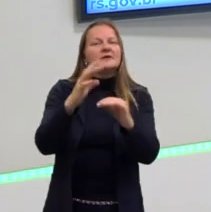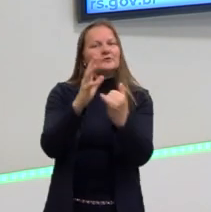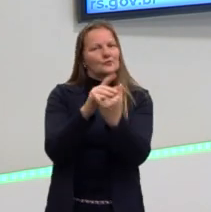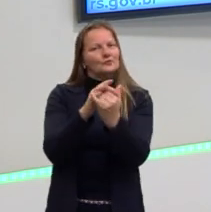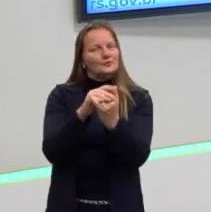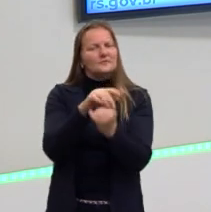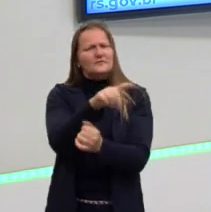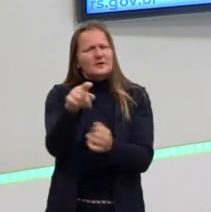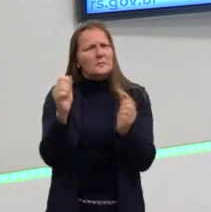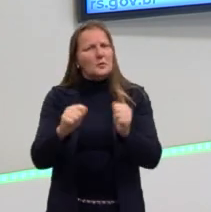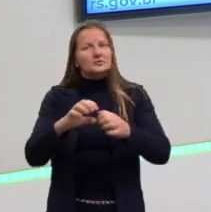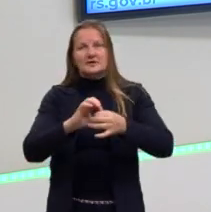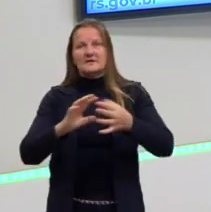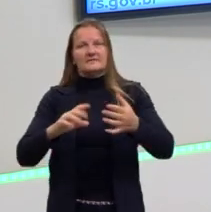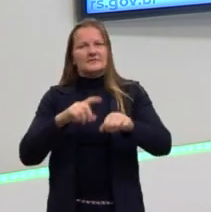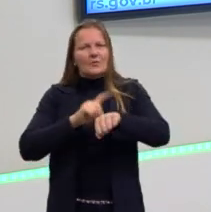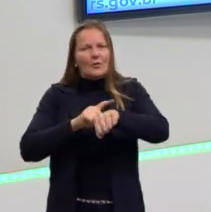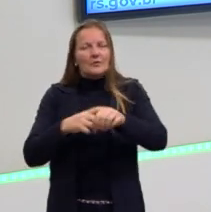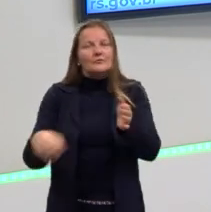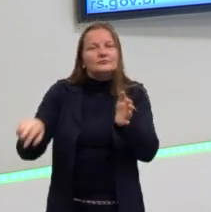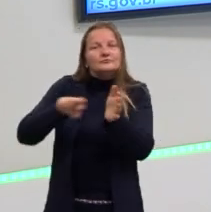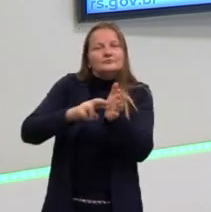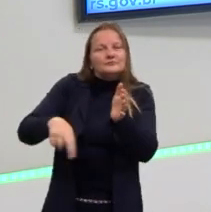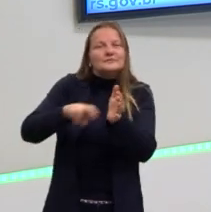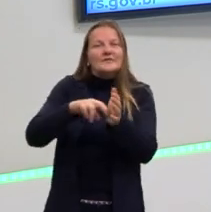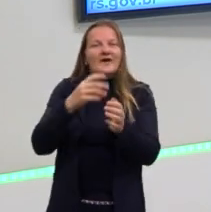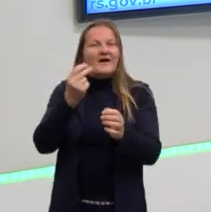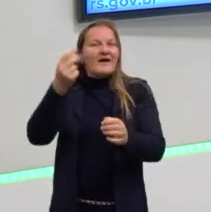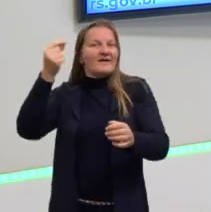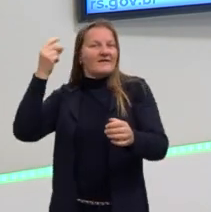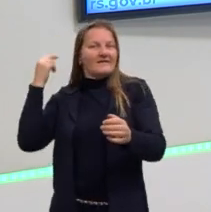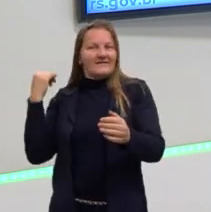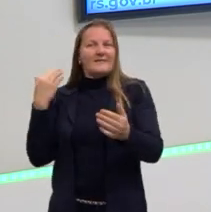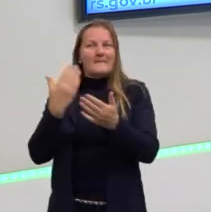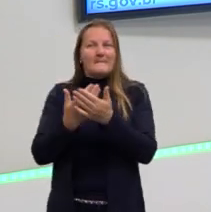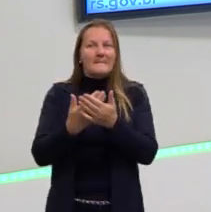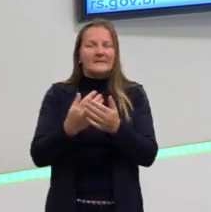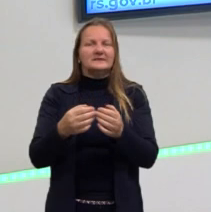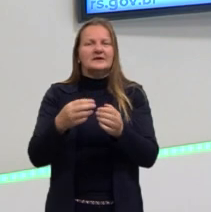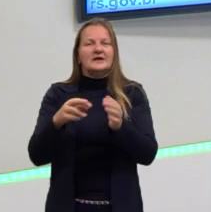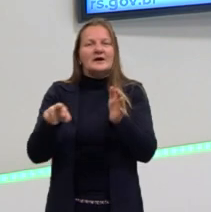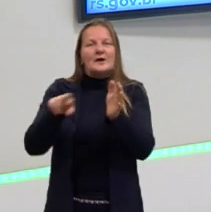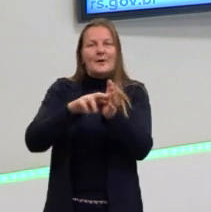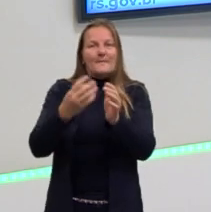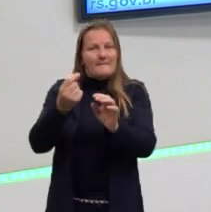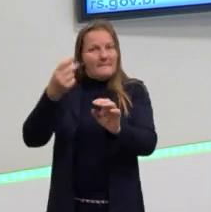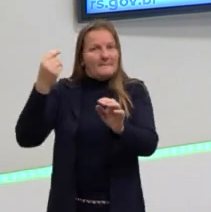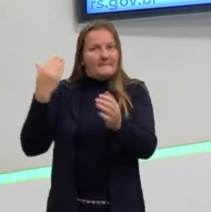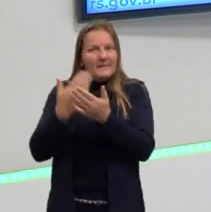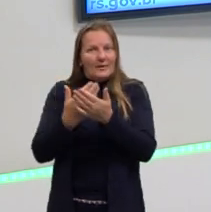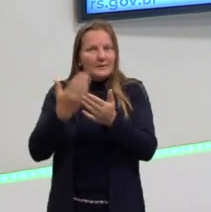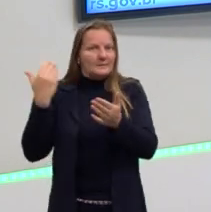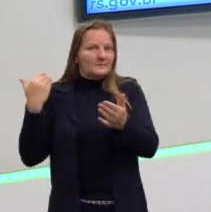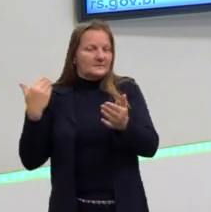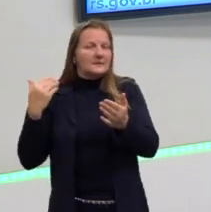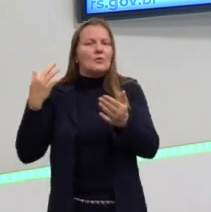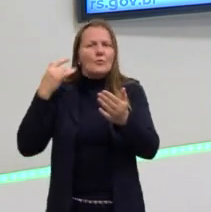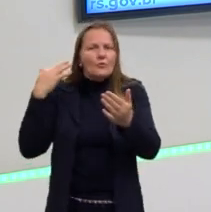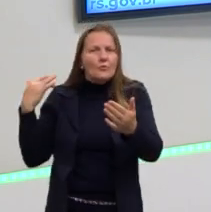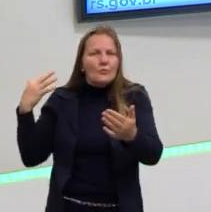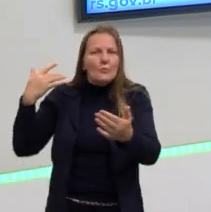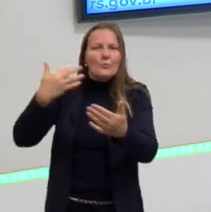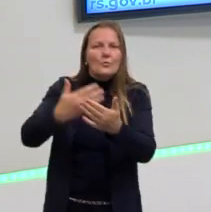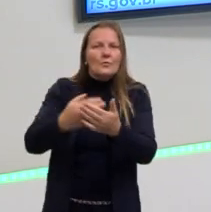hora que você puder, e também rever as aulas anteriores. Interessante você rever as outras aulas para pegar uma sequência de